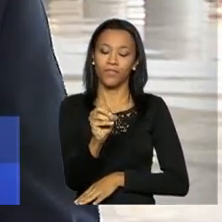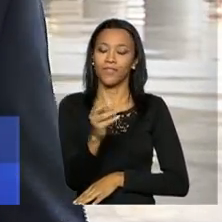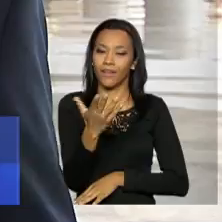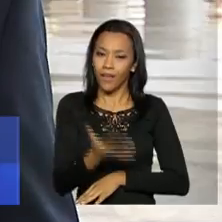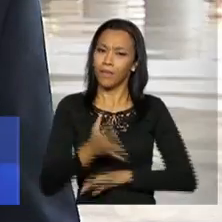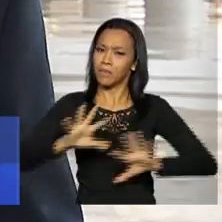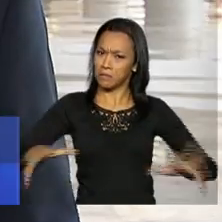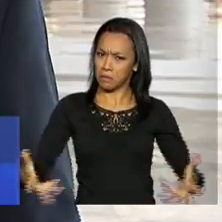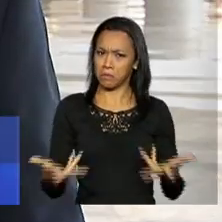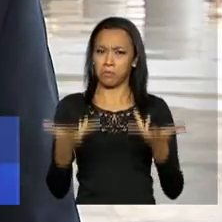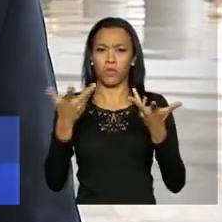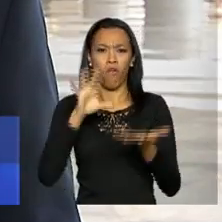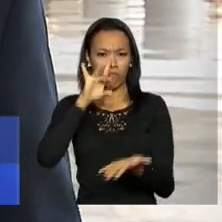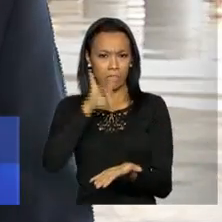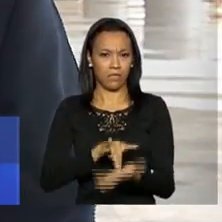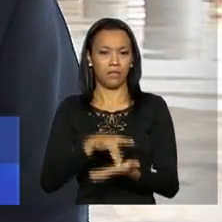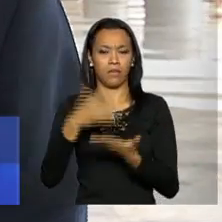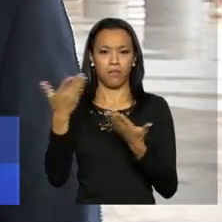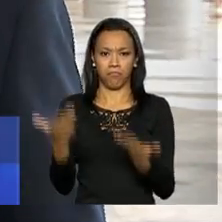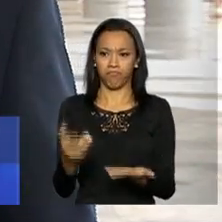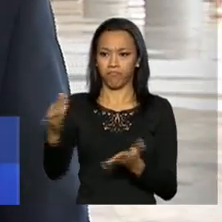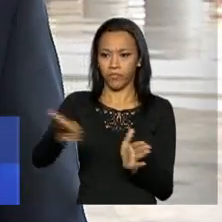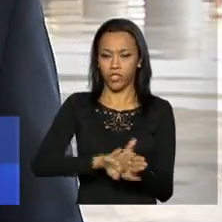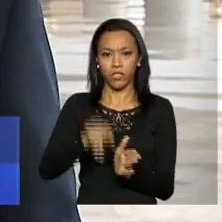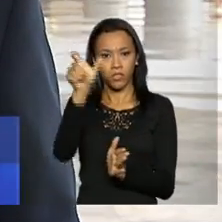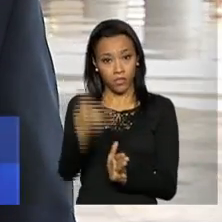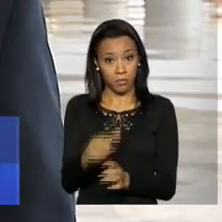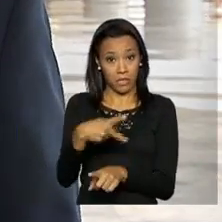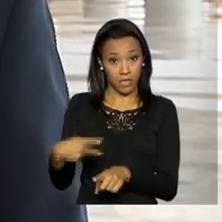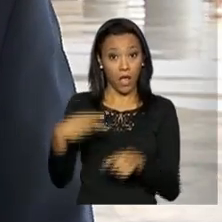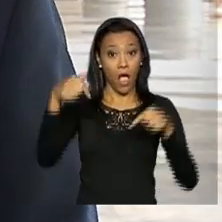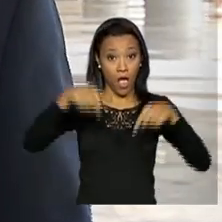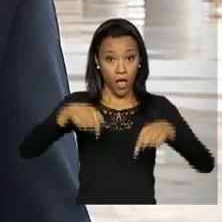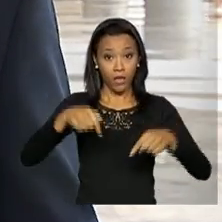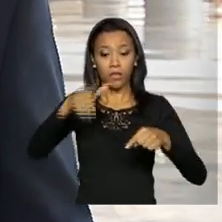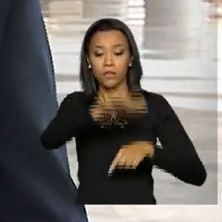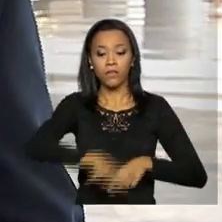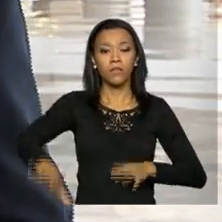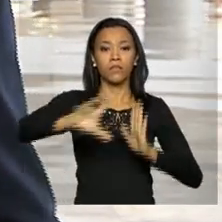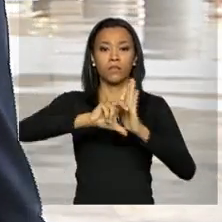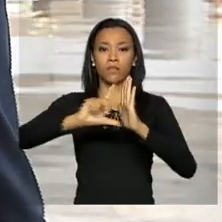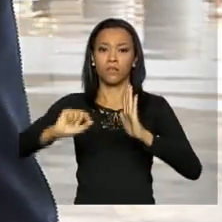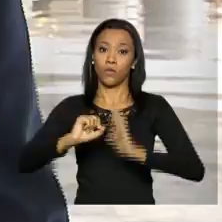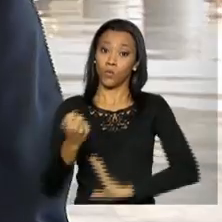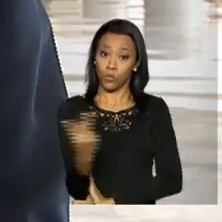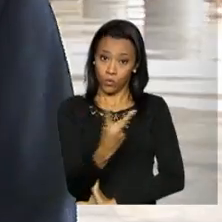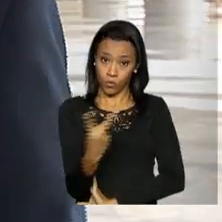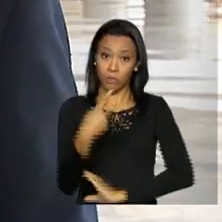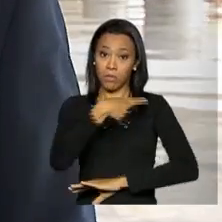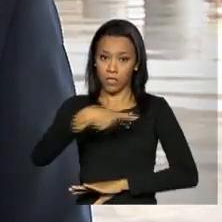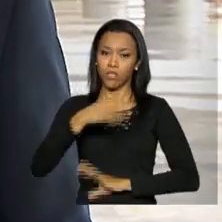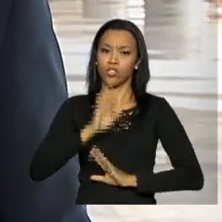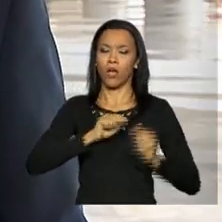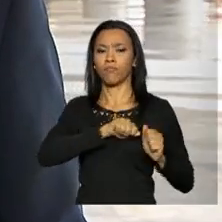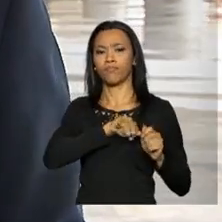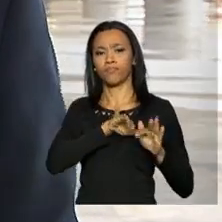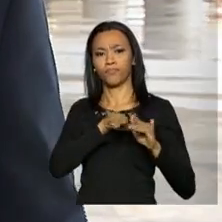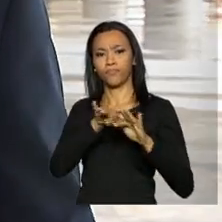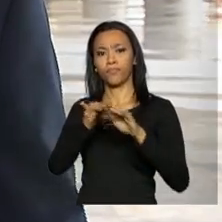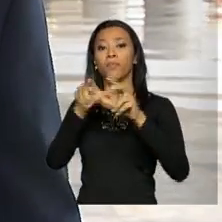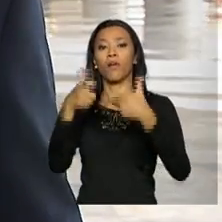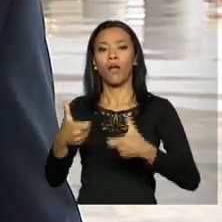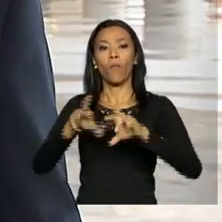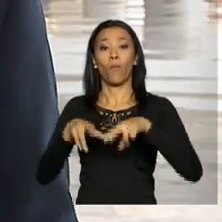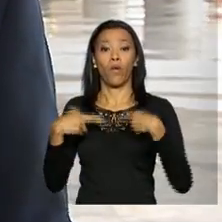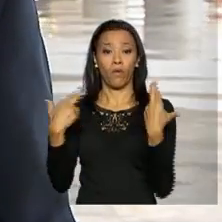cerimônia de recepção oficial de chefe de Estado aqui no Salão Nobre do Palácio do Planalto. dois presidentes, eles já seguiram para uma